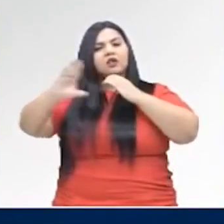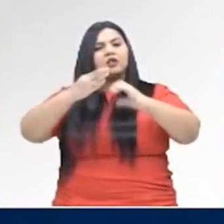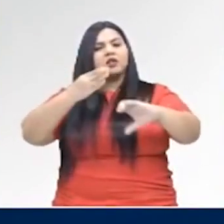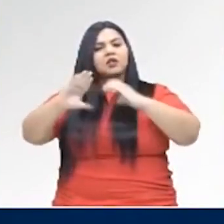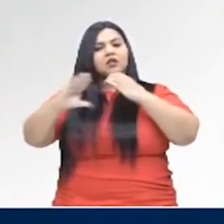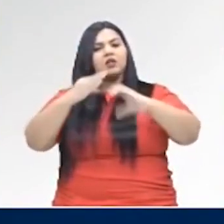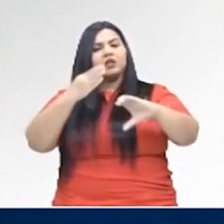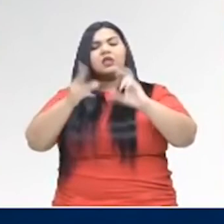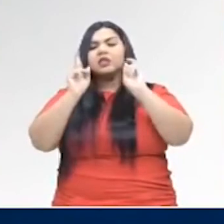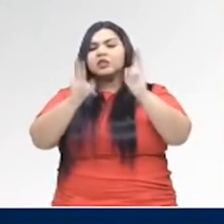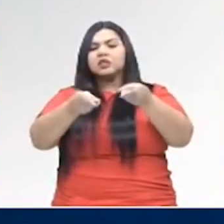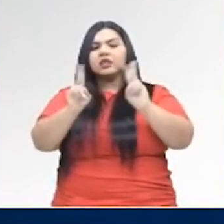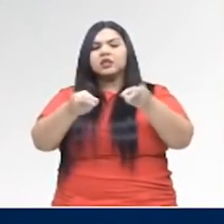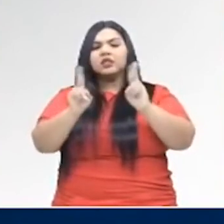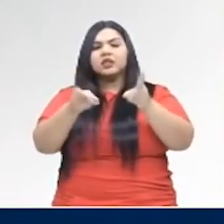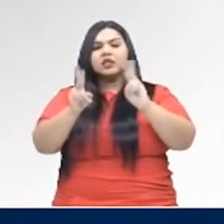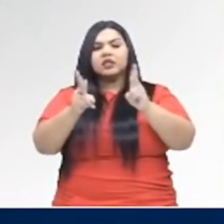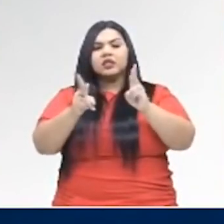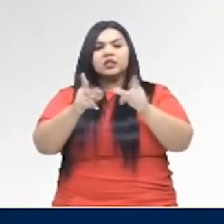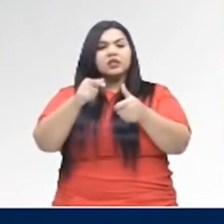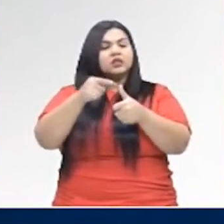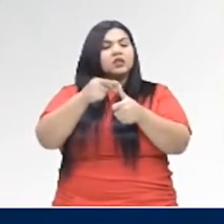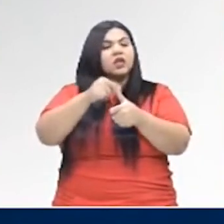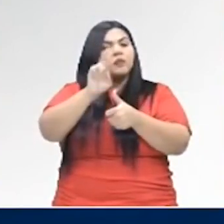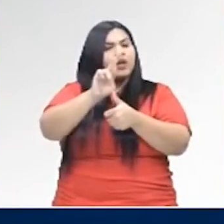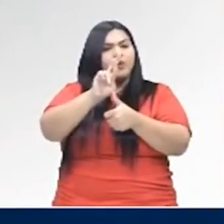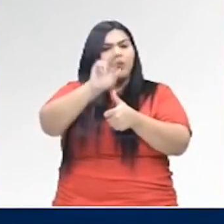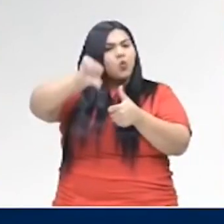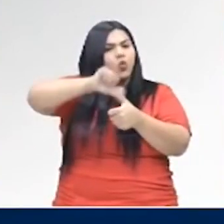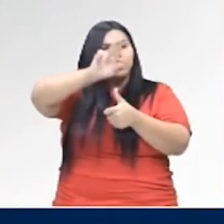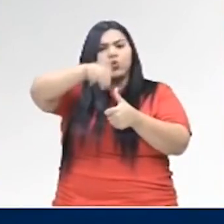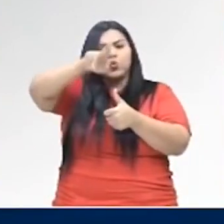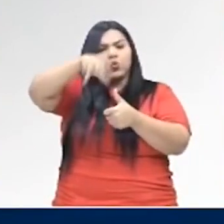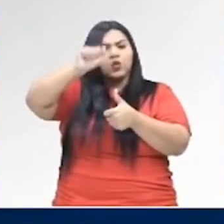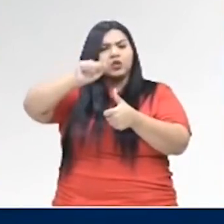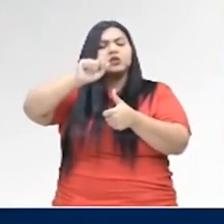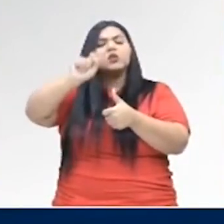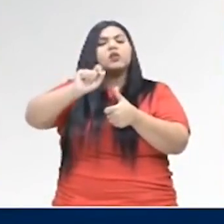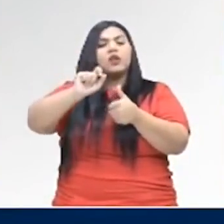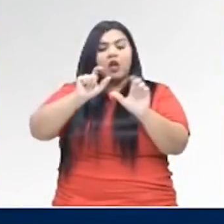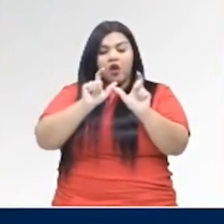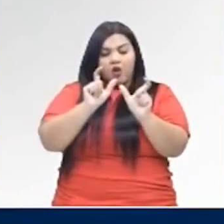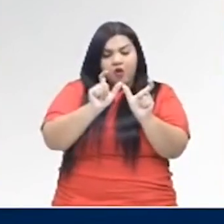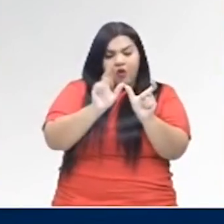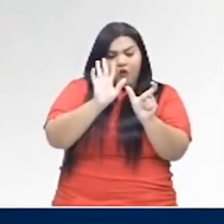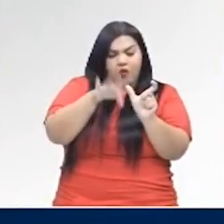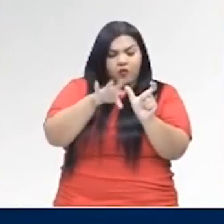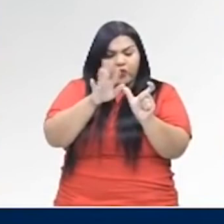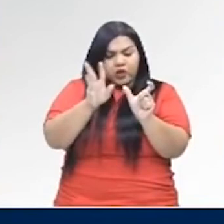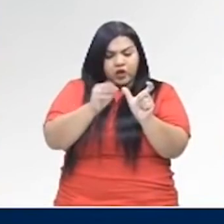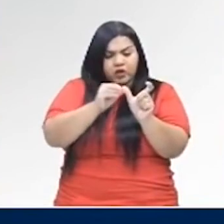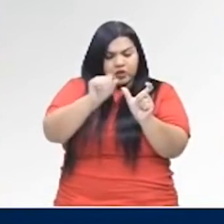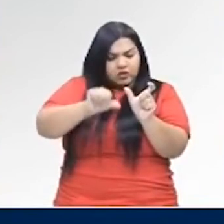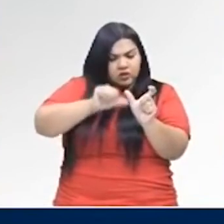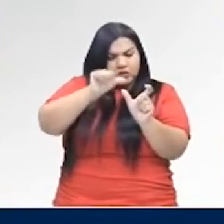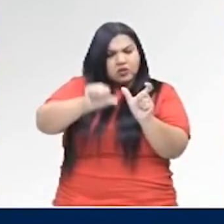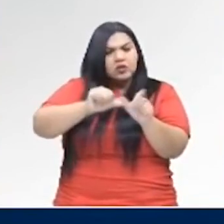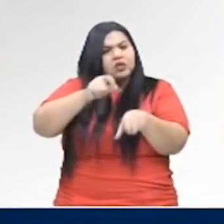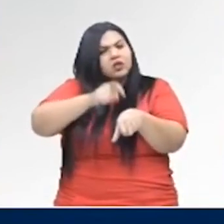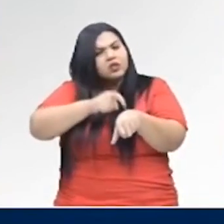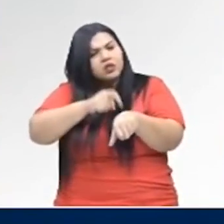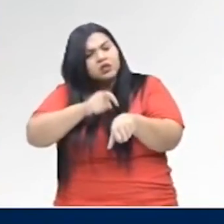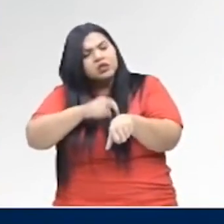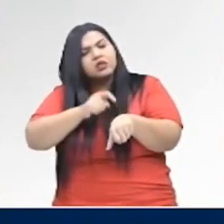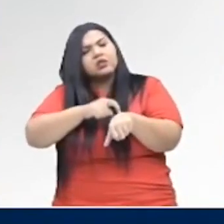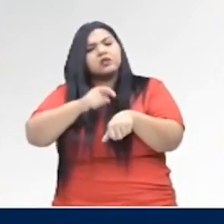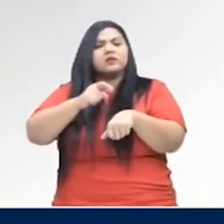ele se mantém sempre regular. Ele não muda. O vai mudar é só as desinências que eu vou acrescentar aqui, para indicar o modo, para indicar